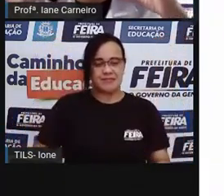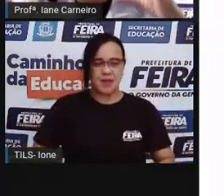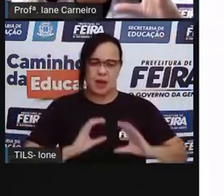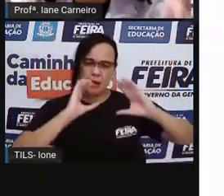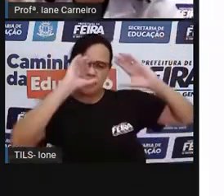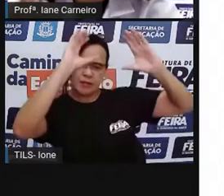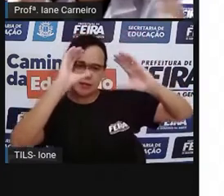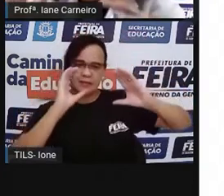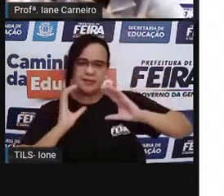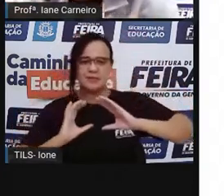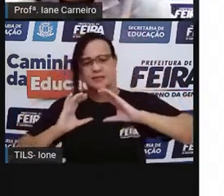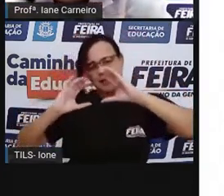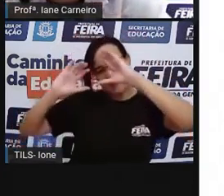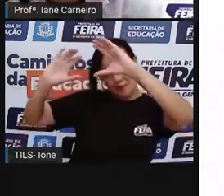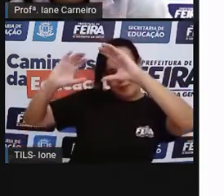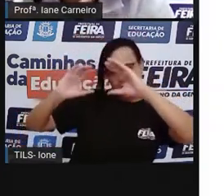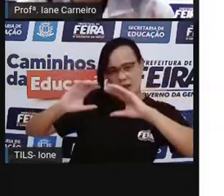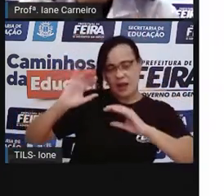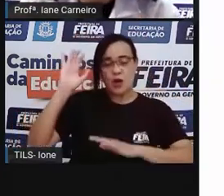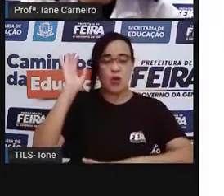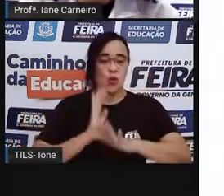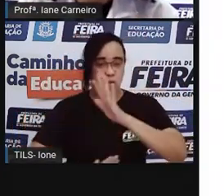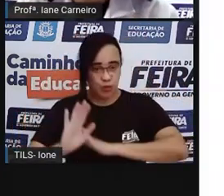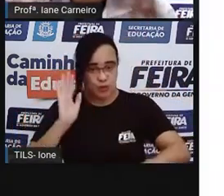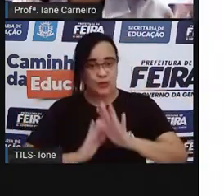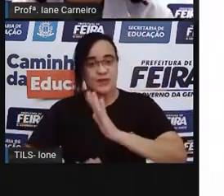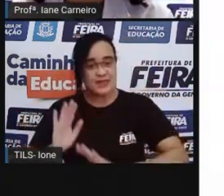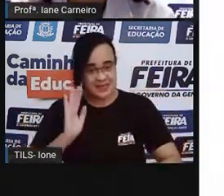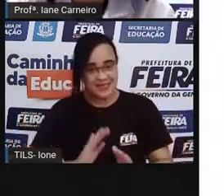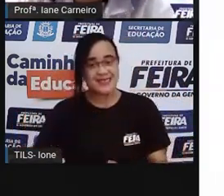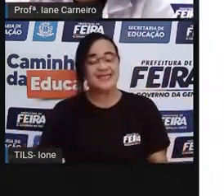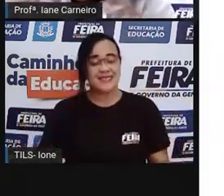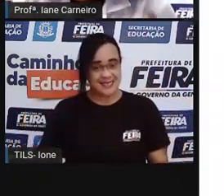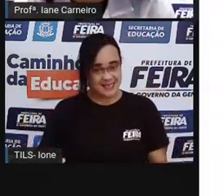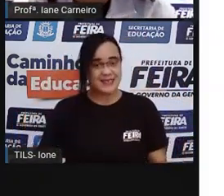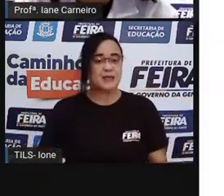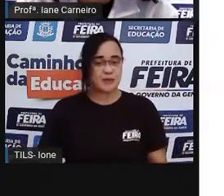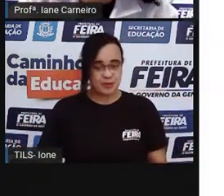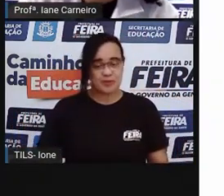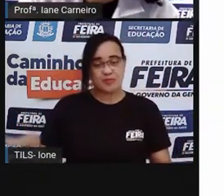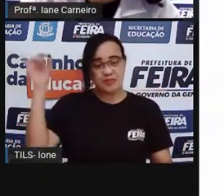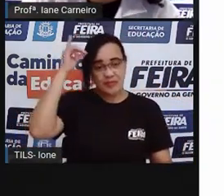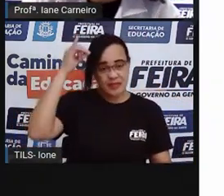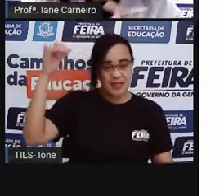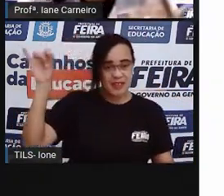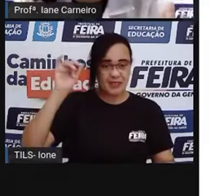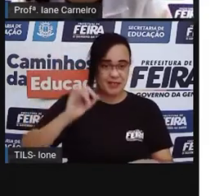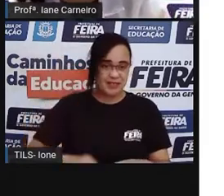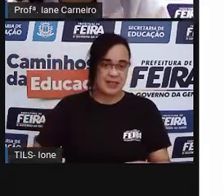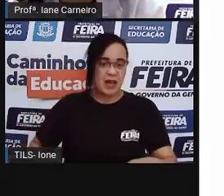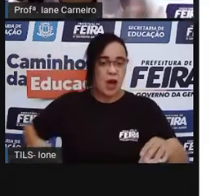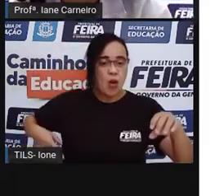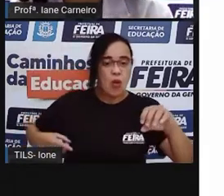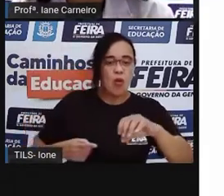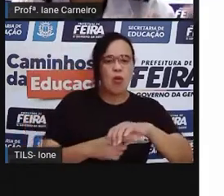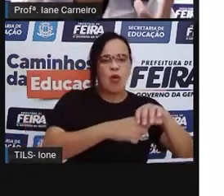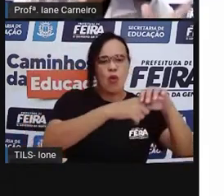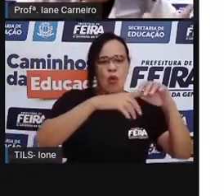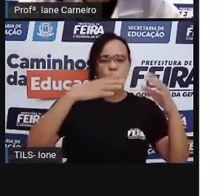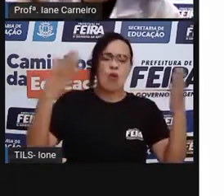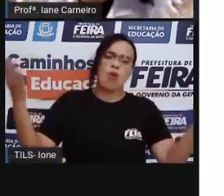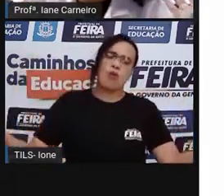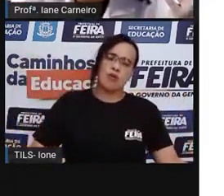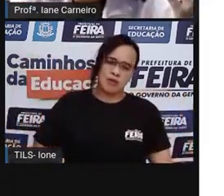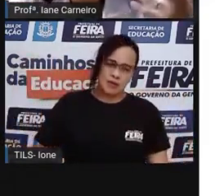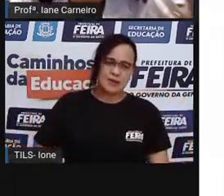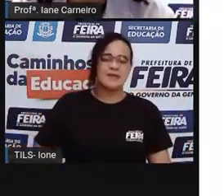De ver onde é que a bola vai ser jogada para você evitar fazer o gol. Ou, você for um jogador, se é seu